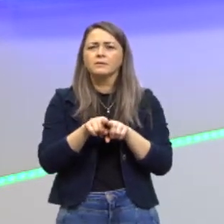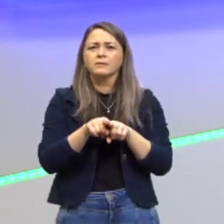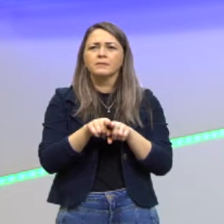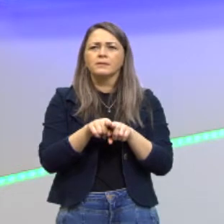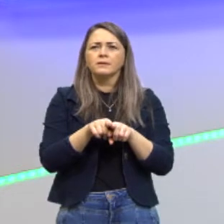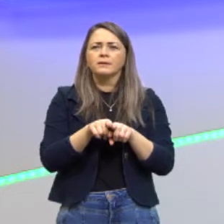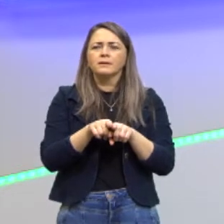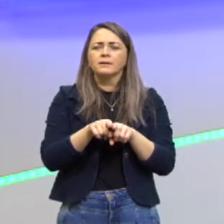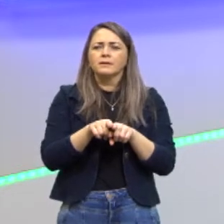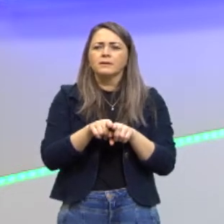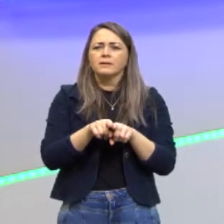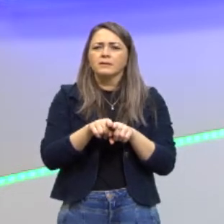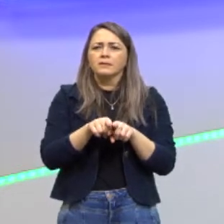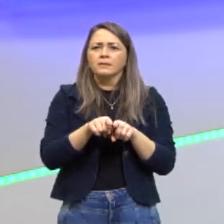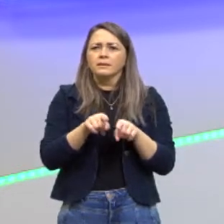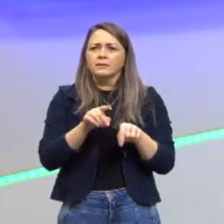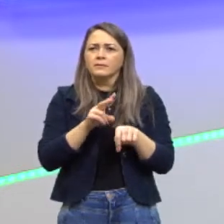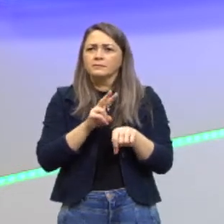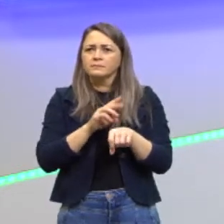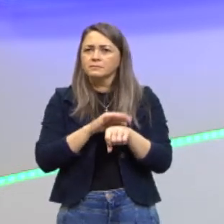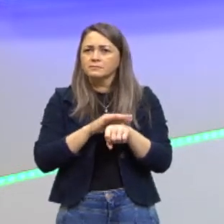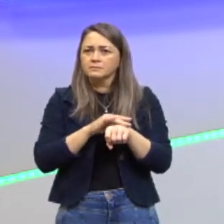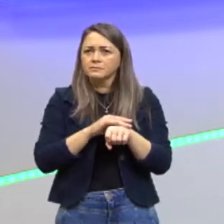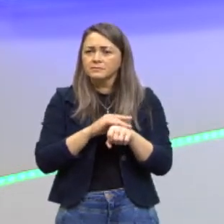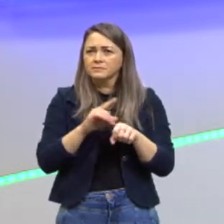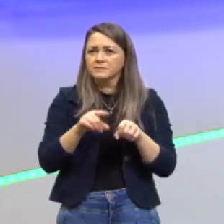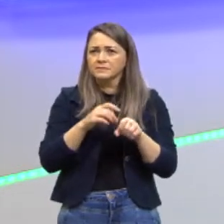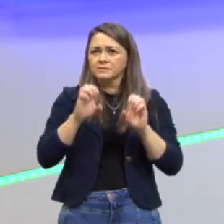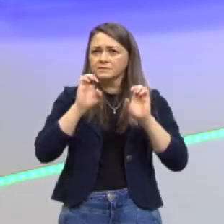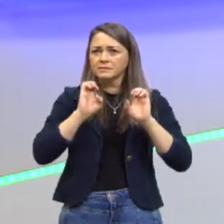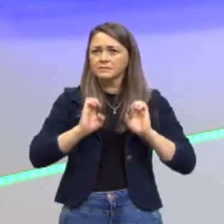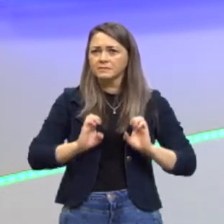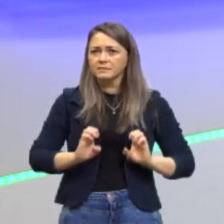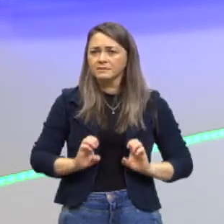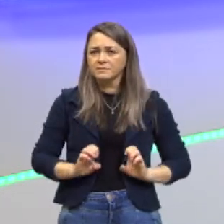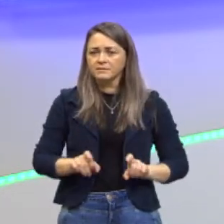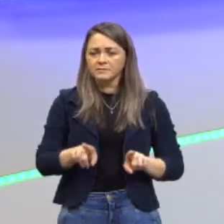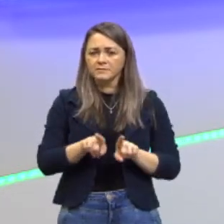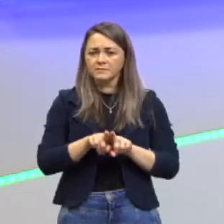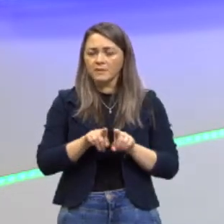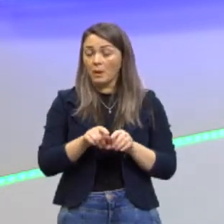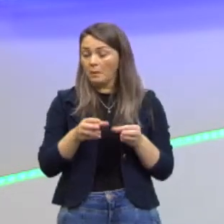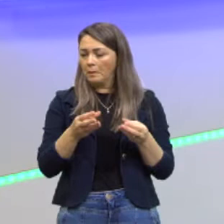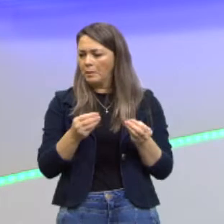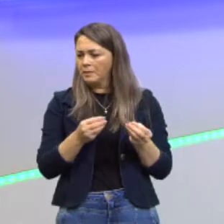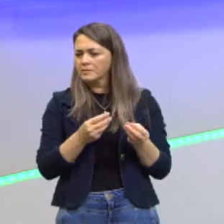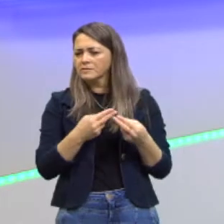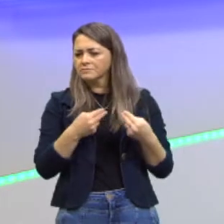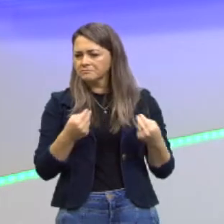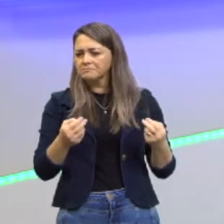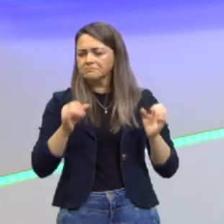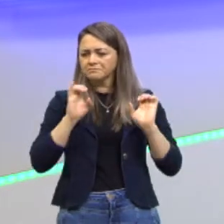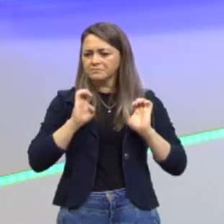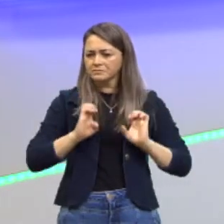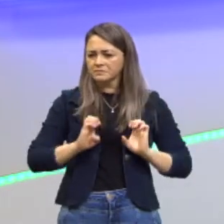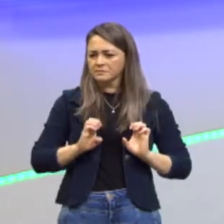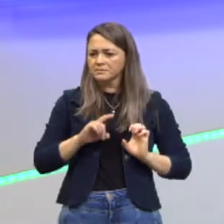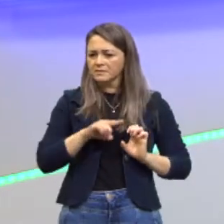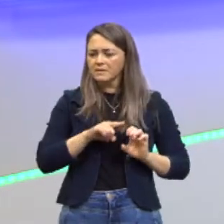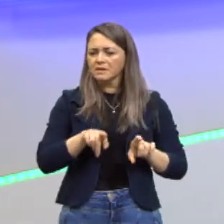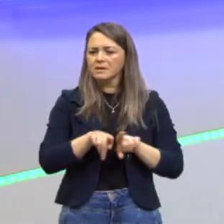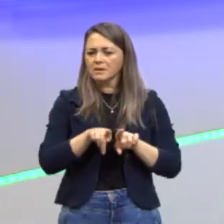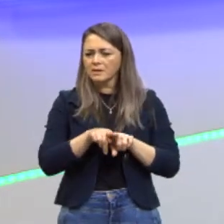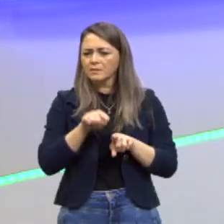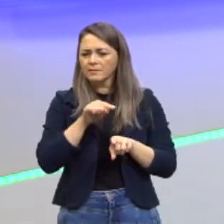doenças. Então, tem algumas questões éticas envolvidas, algumas não, muitas questões éticas envolvidas